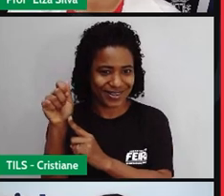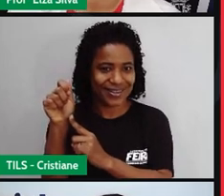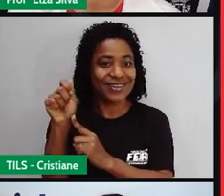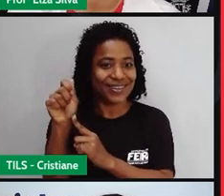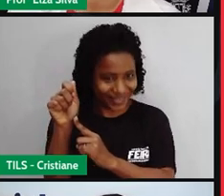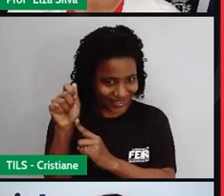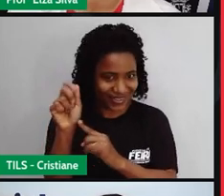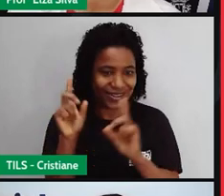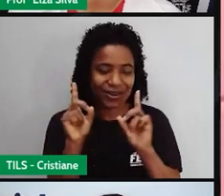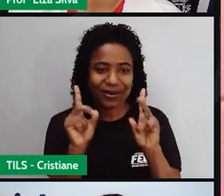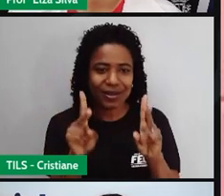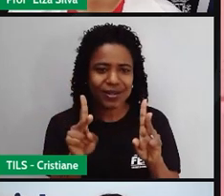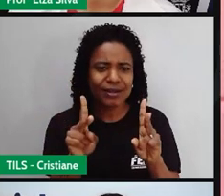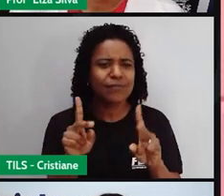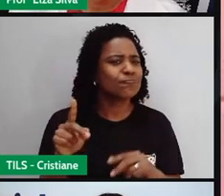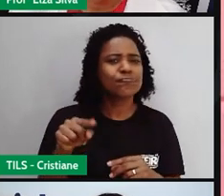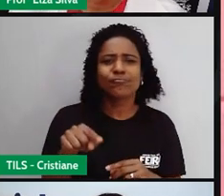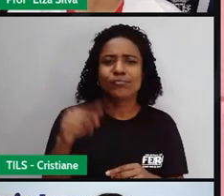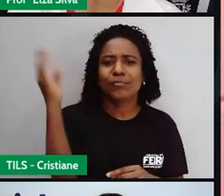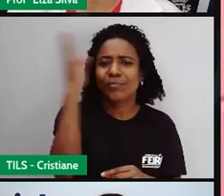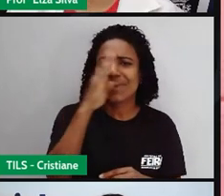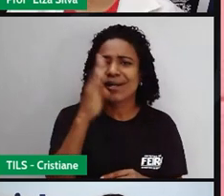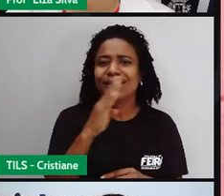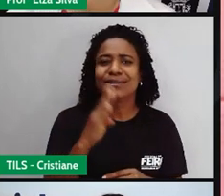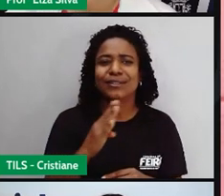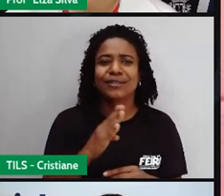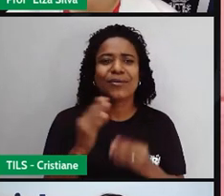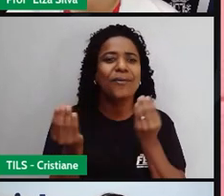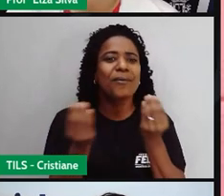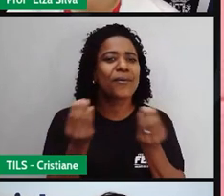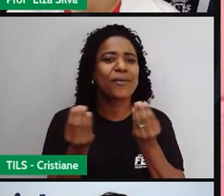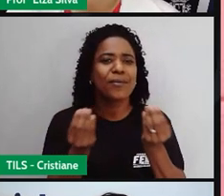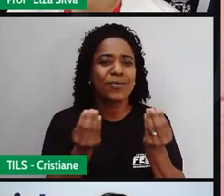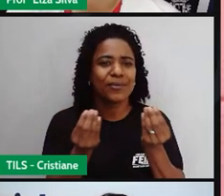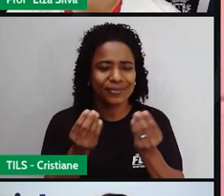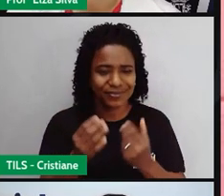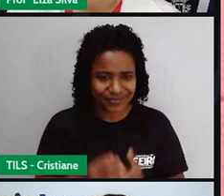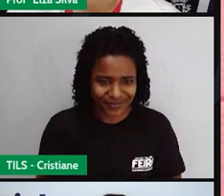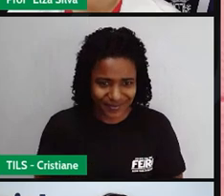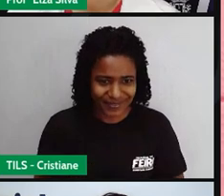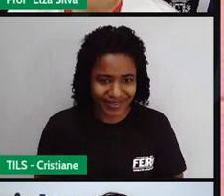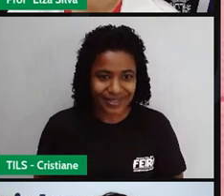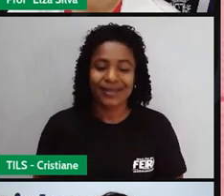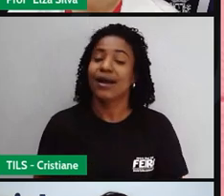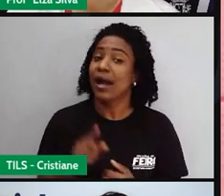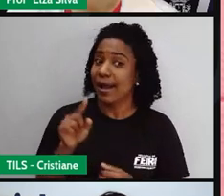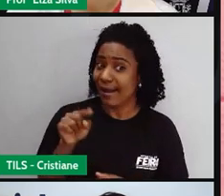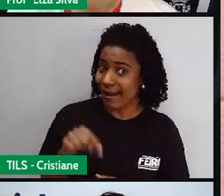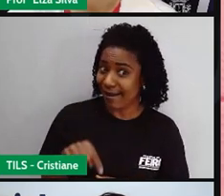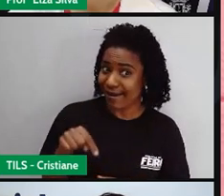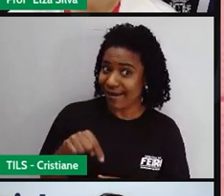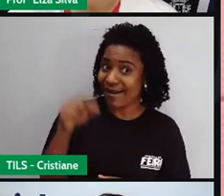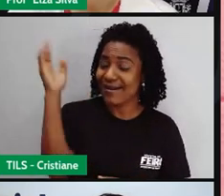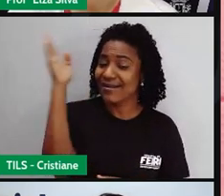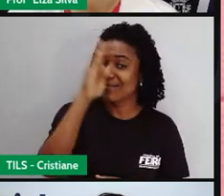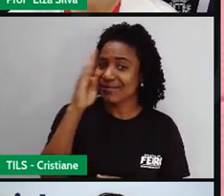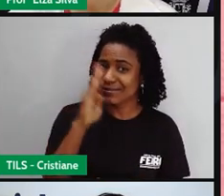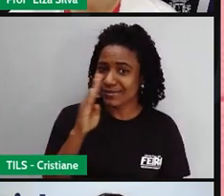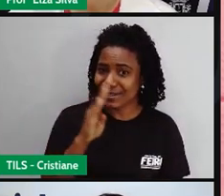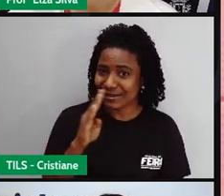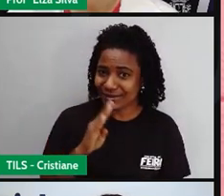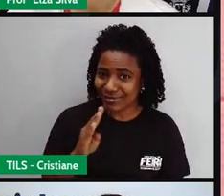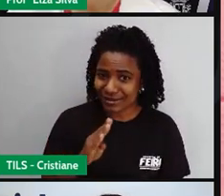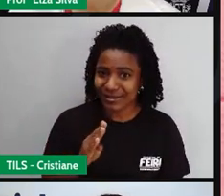Ok. E no Brasil, Tietchan Andréia? No Brasil, né, nós temos aí